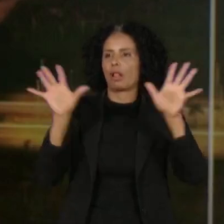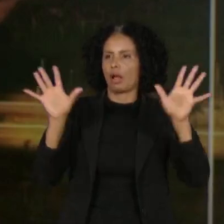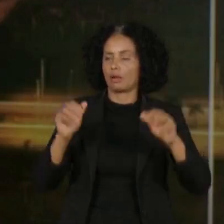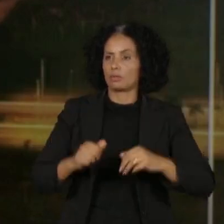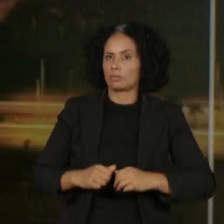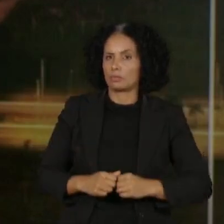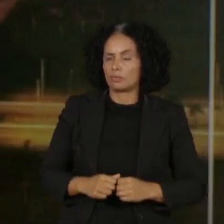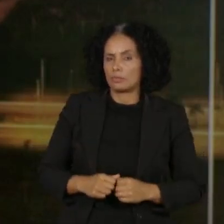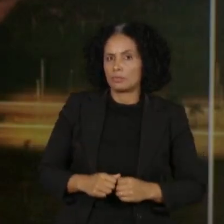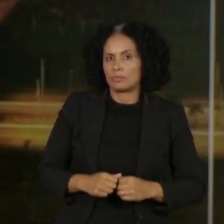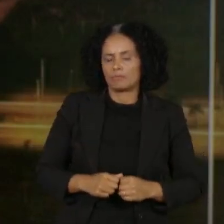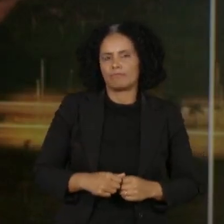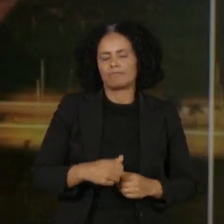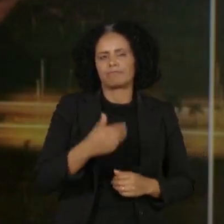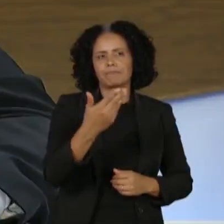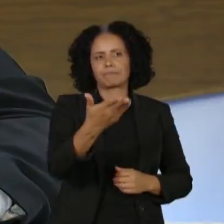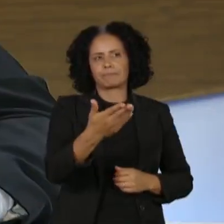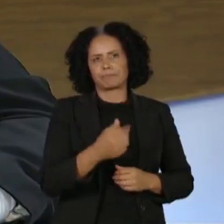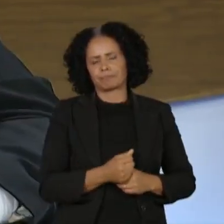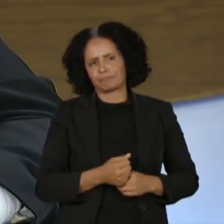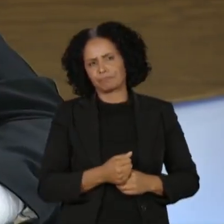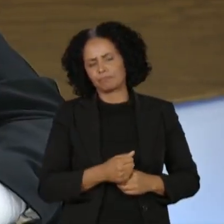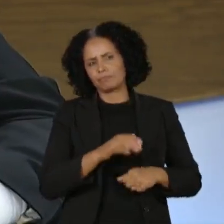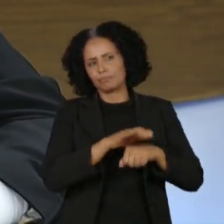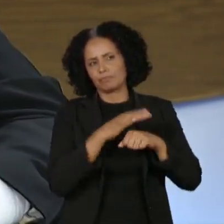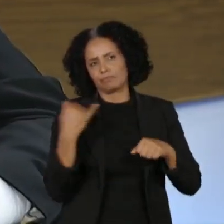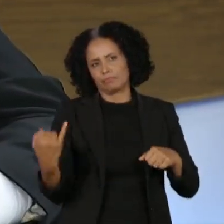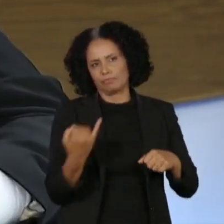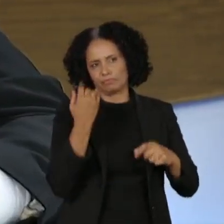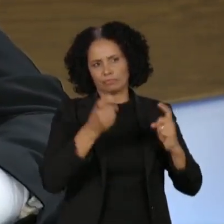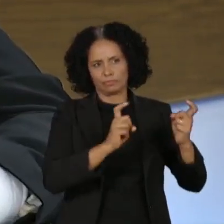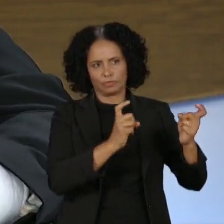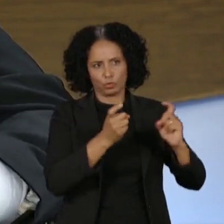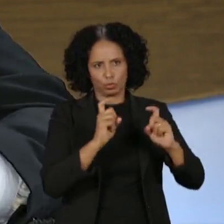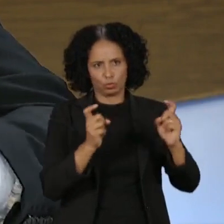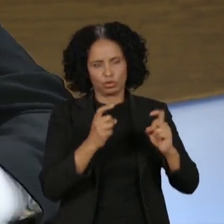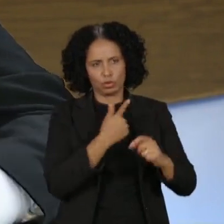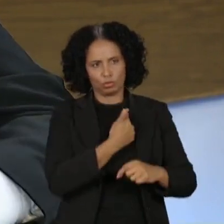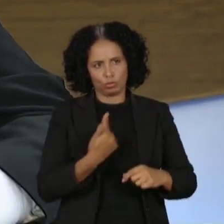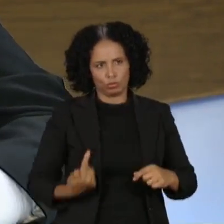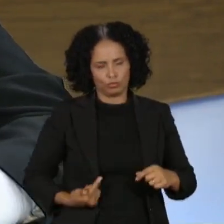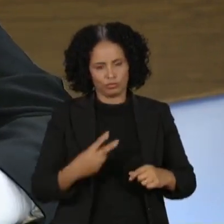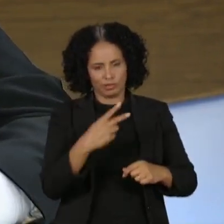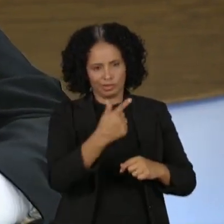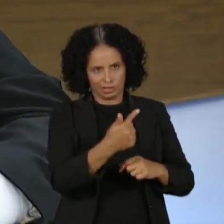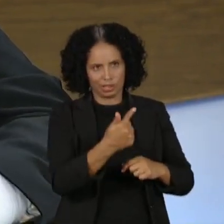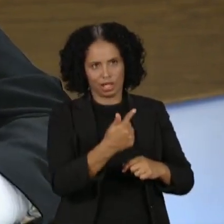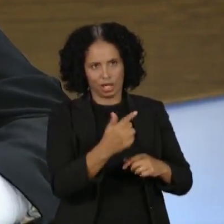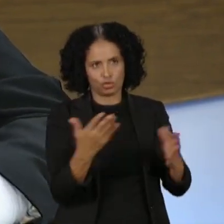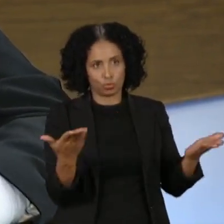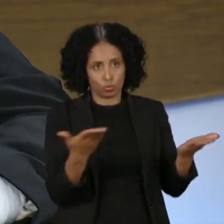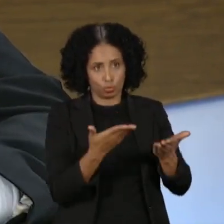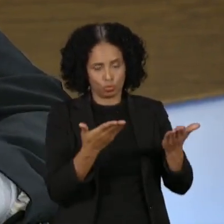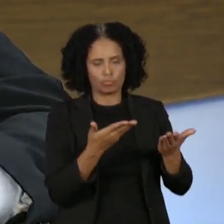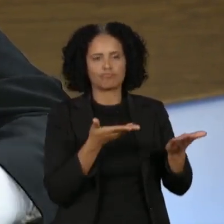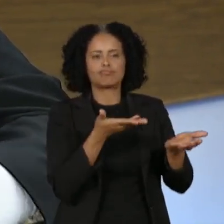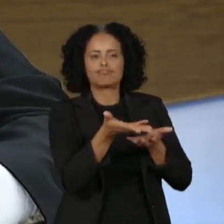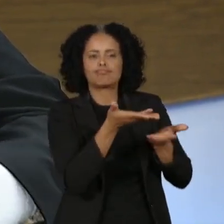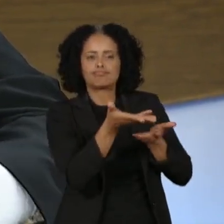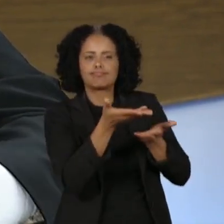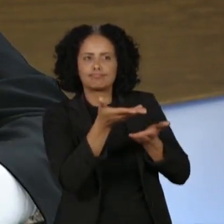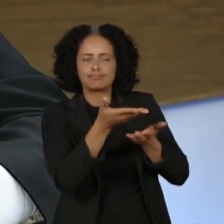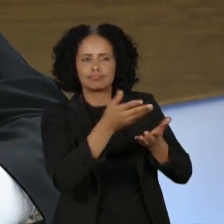Ministro, o senhor tem insistido muito na importância da reunião hoje no sentido de um diálogo com representantes de